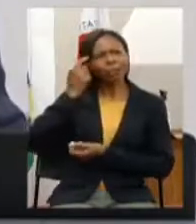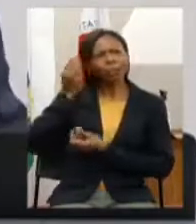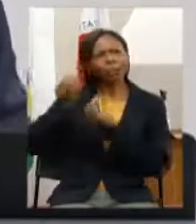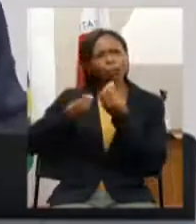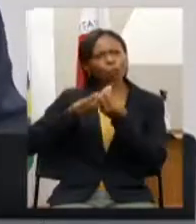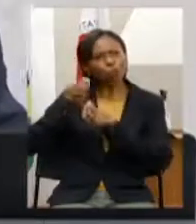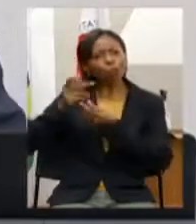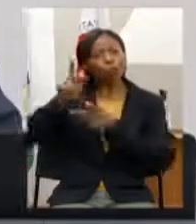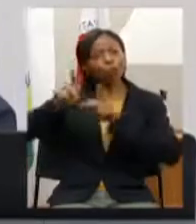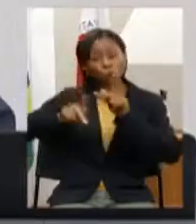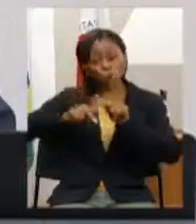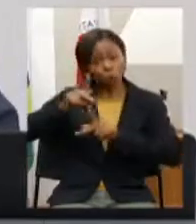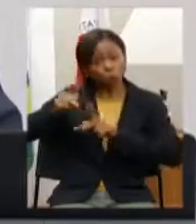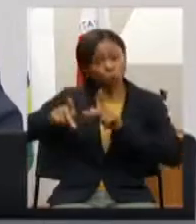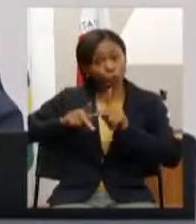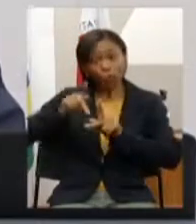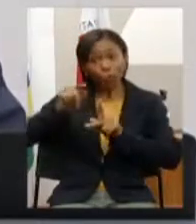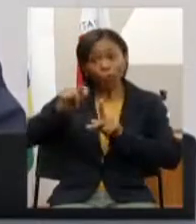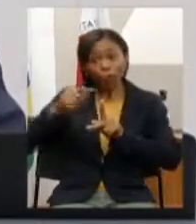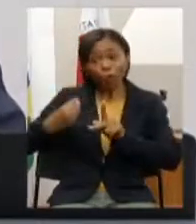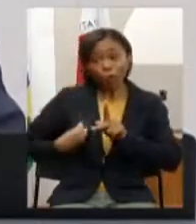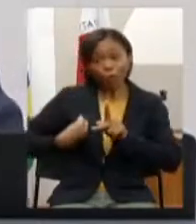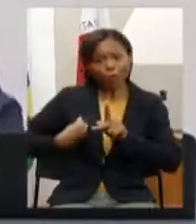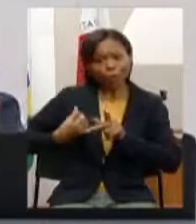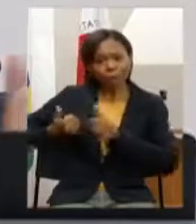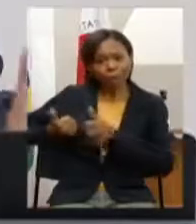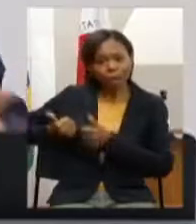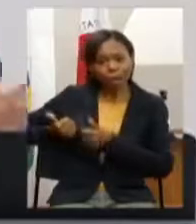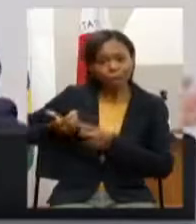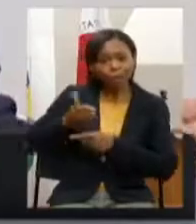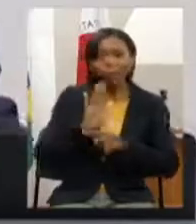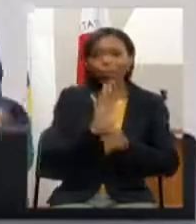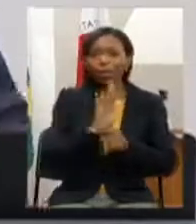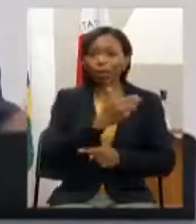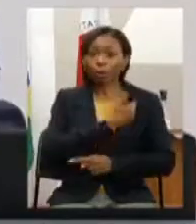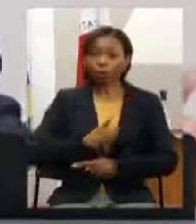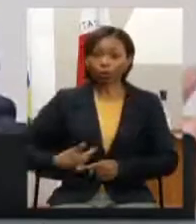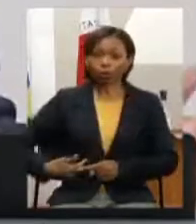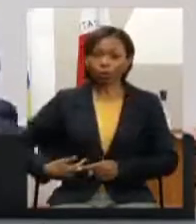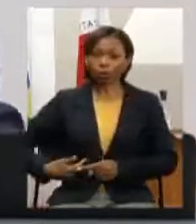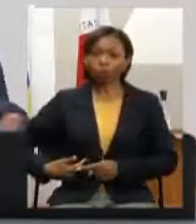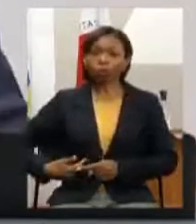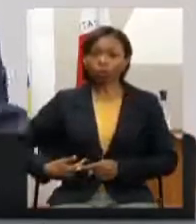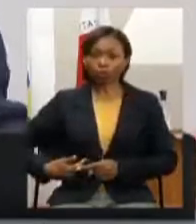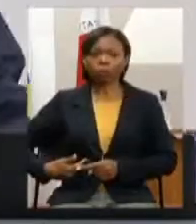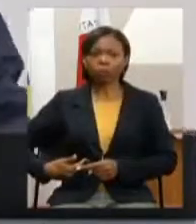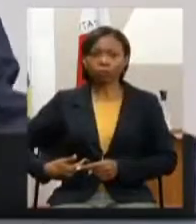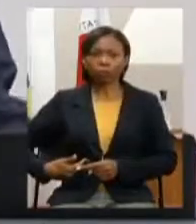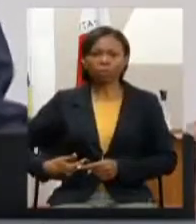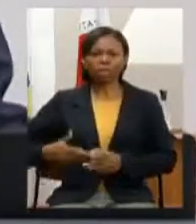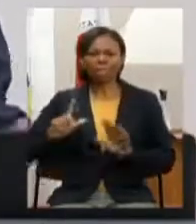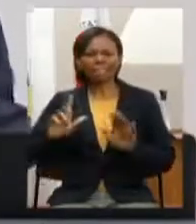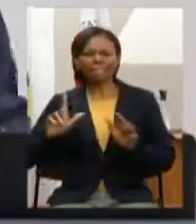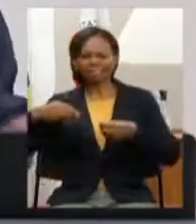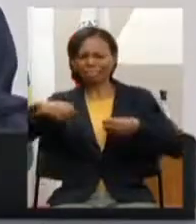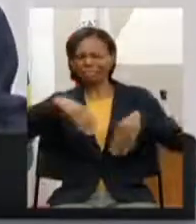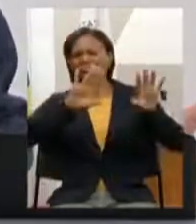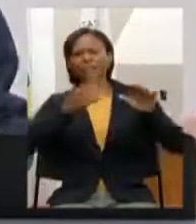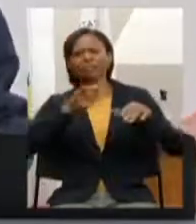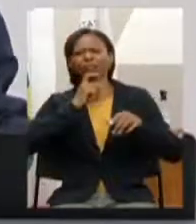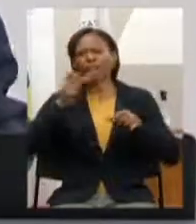dando para ajudar o governo para ao invés de ficar distribuindo geladeira e eu falo isso a tempo ao invés da semeio ficar distribuindo geladeira